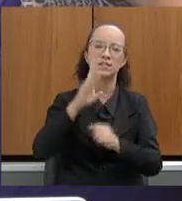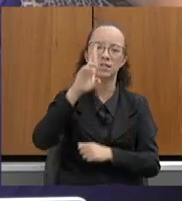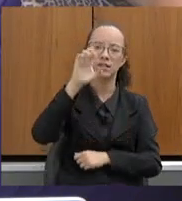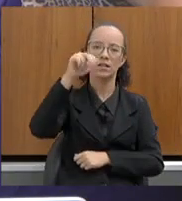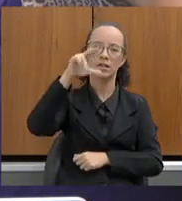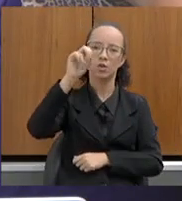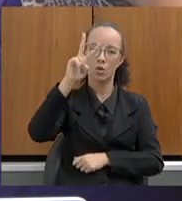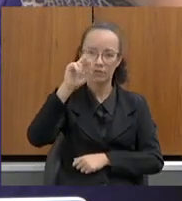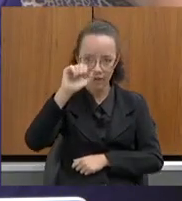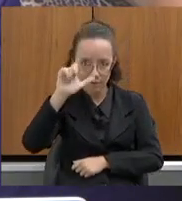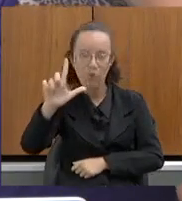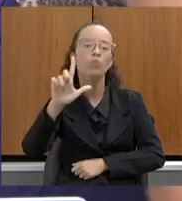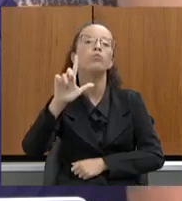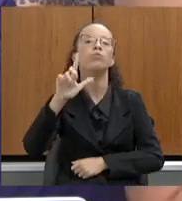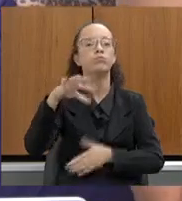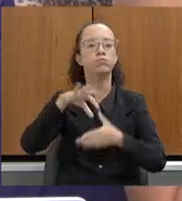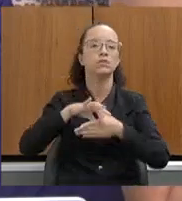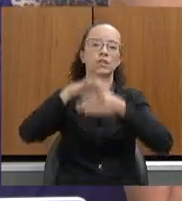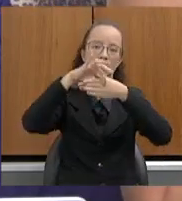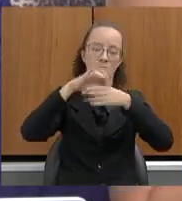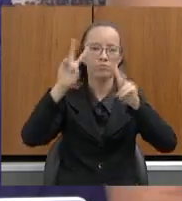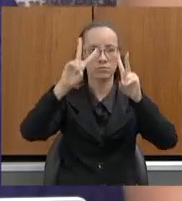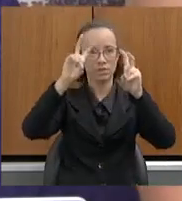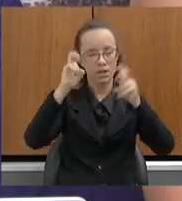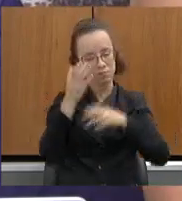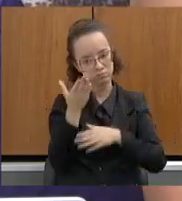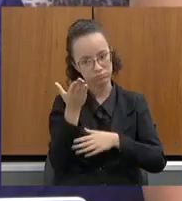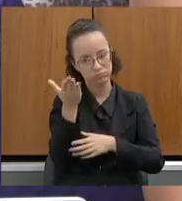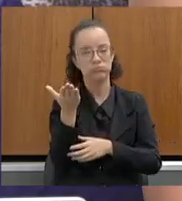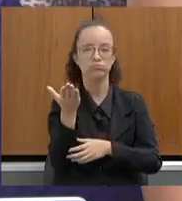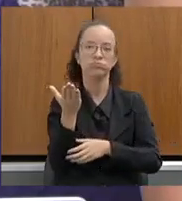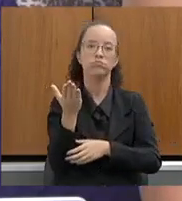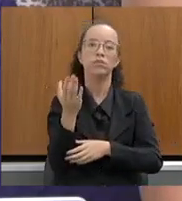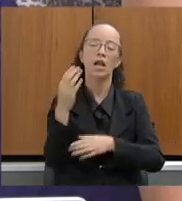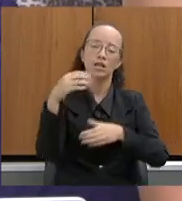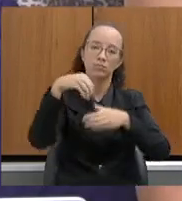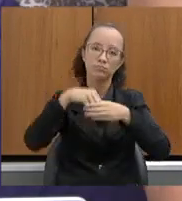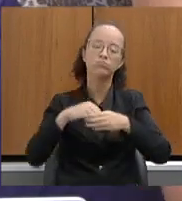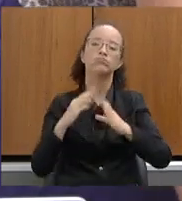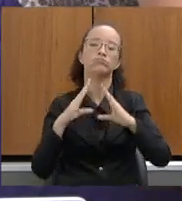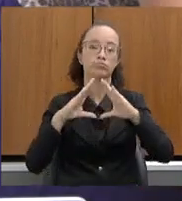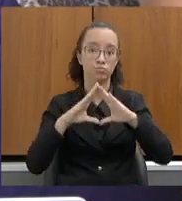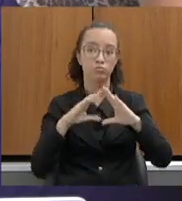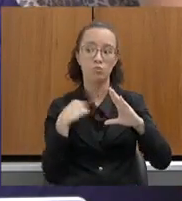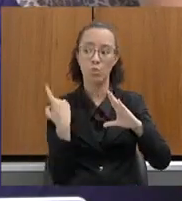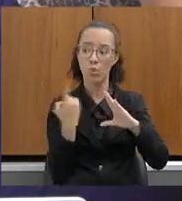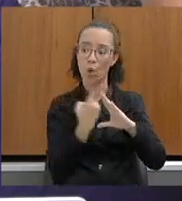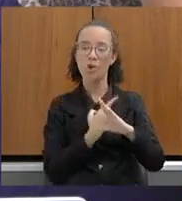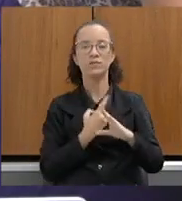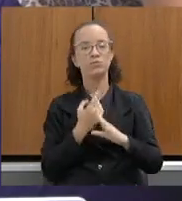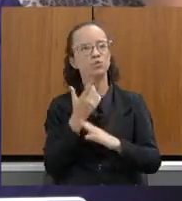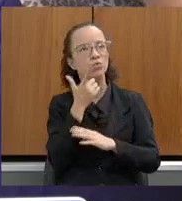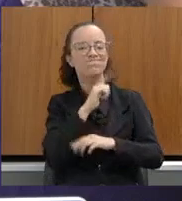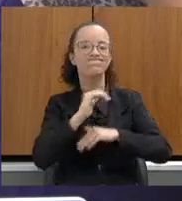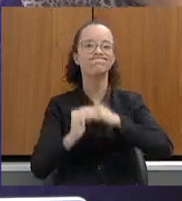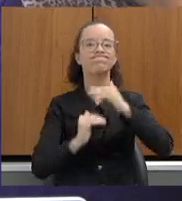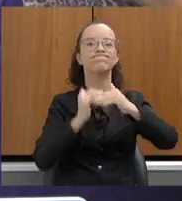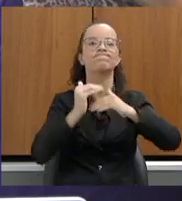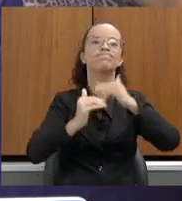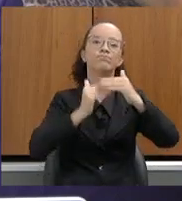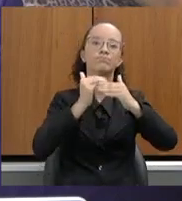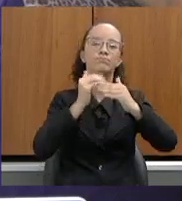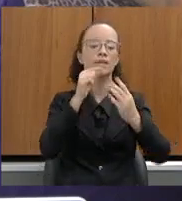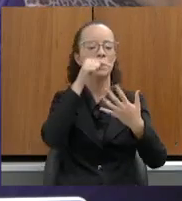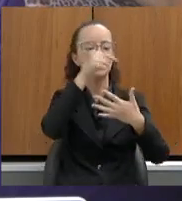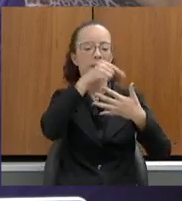com a ajuda, a sua liderança no tema, aqui na Assembleia Legislativa, tem nos dado um diferencial para que nós possamos alcançar as